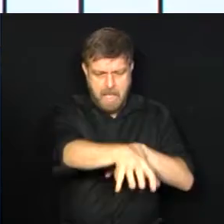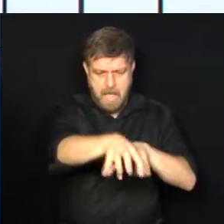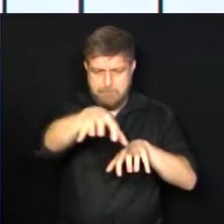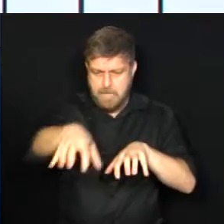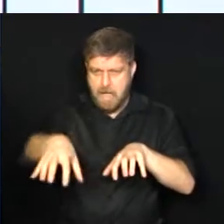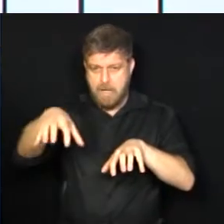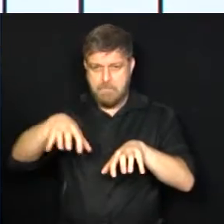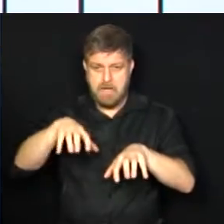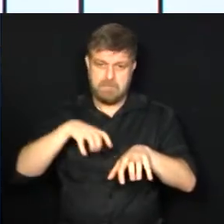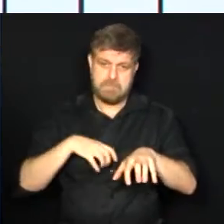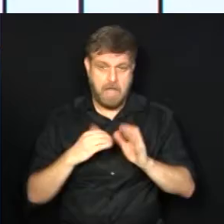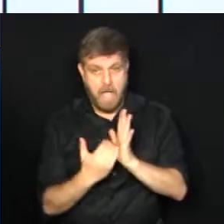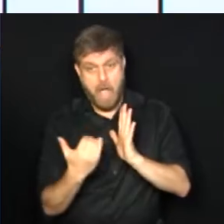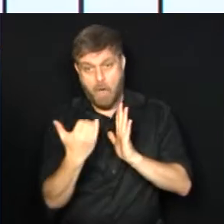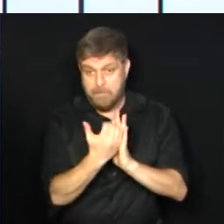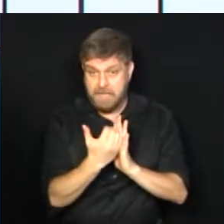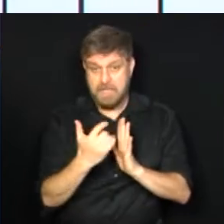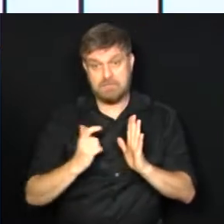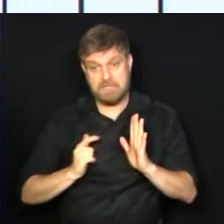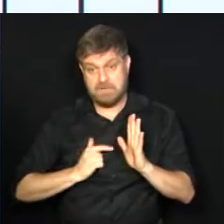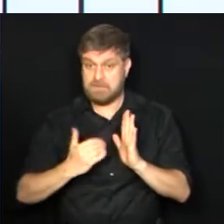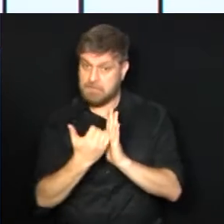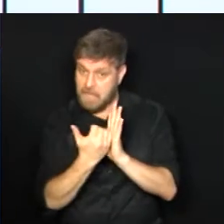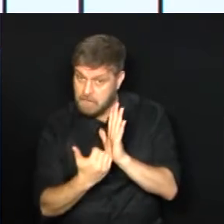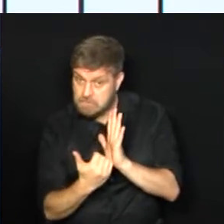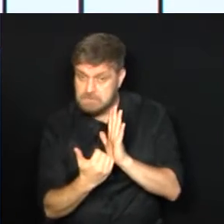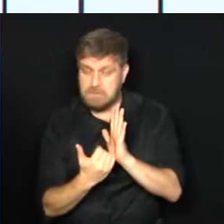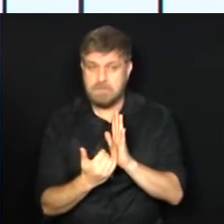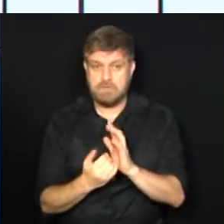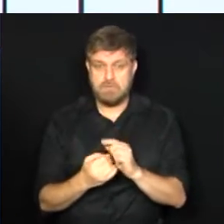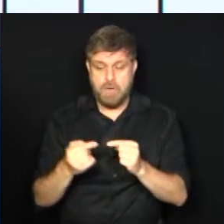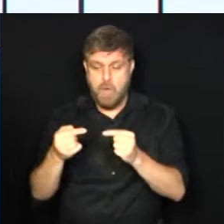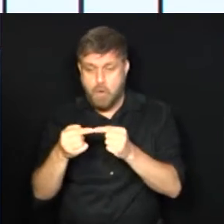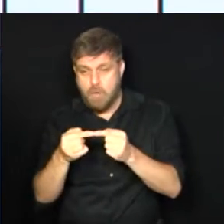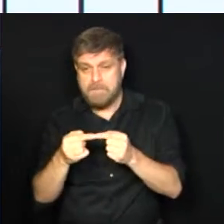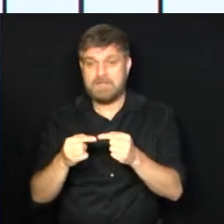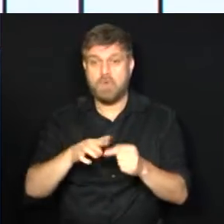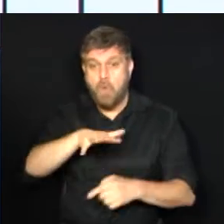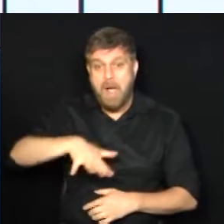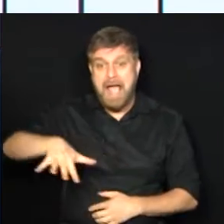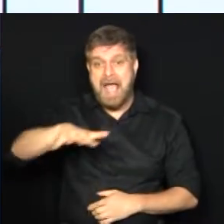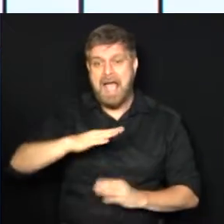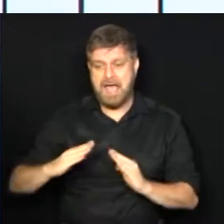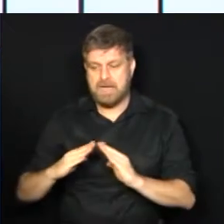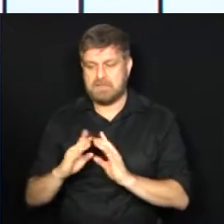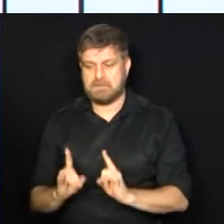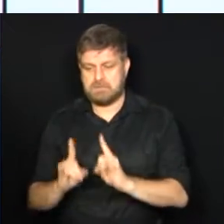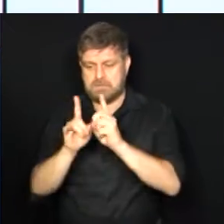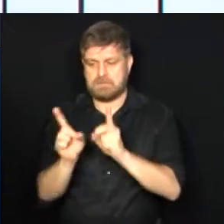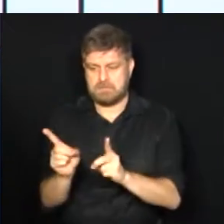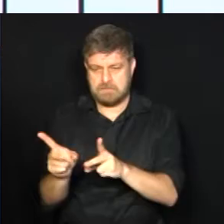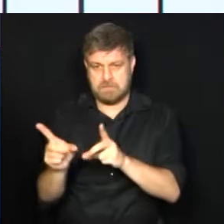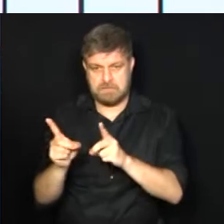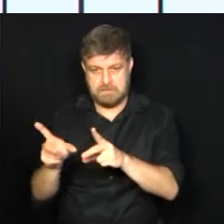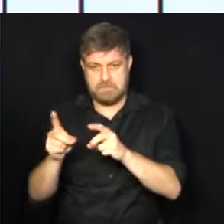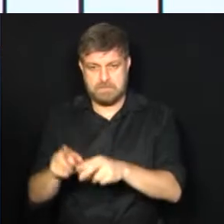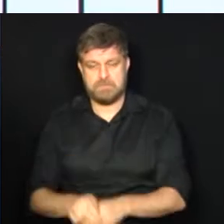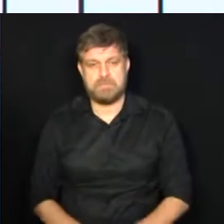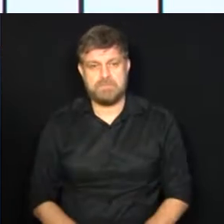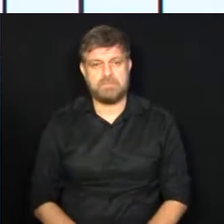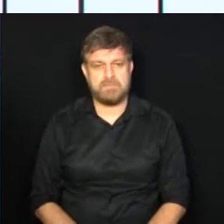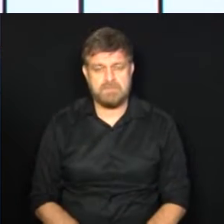Alguns tiveram aumento, outros tiveram redução, de acordo com o mercado imobiliário. Isso é o valor venal.